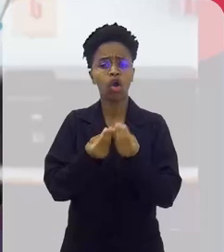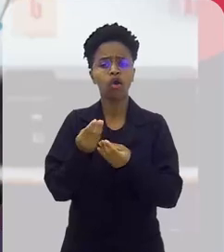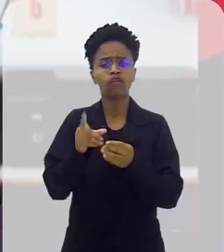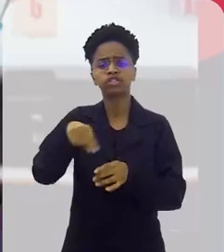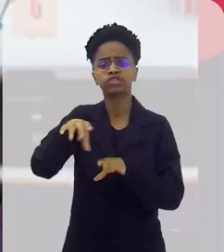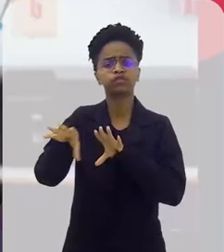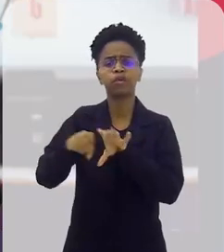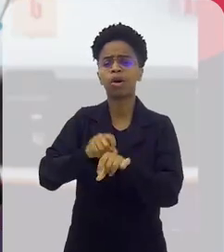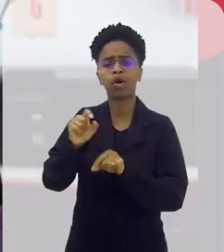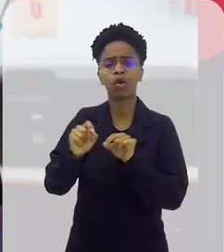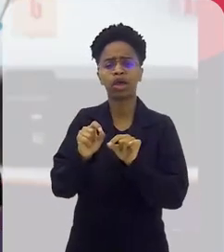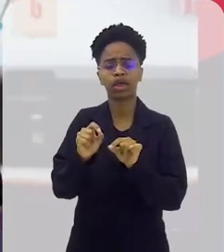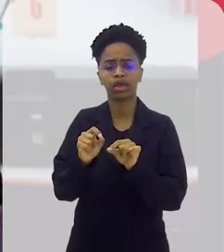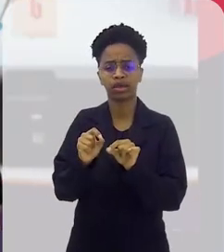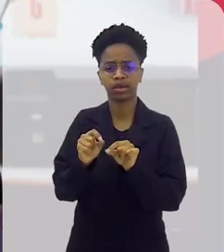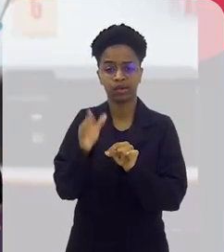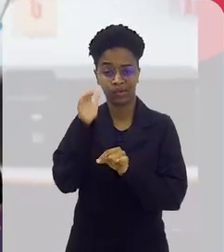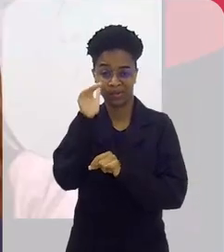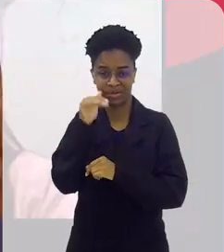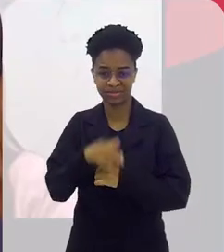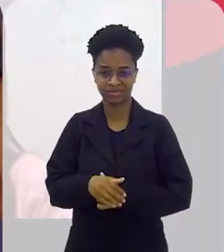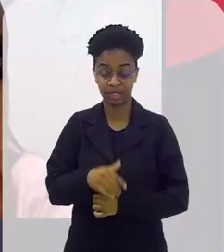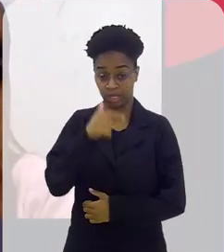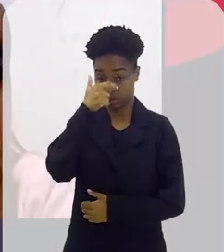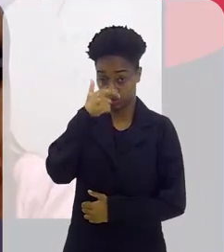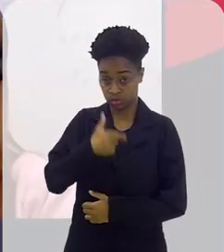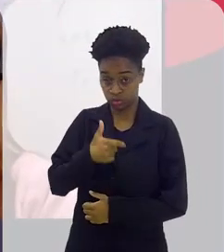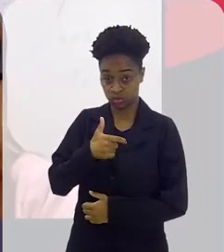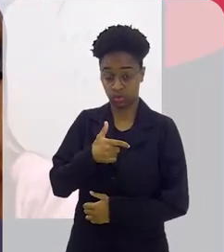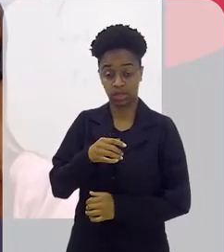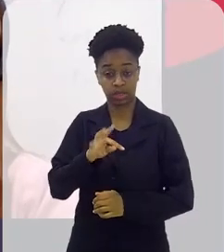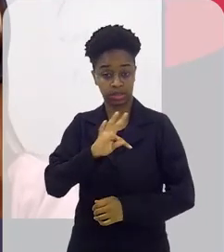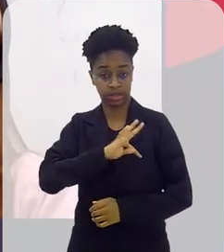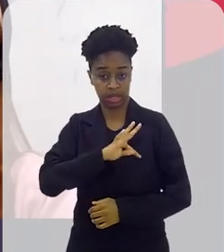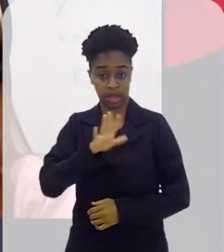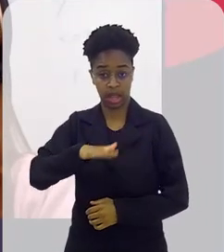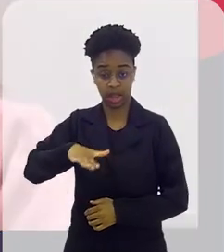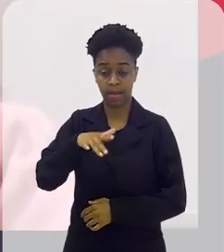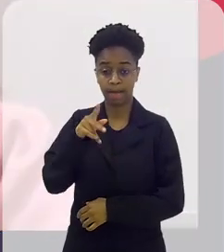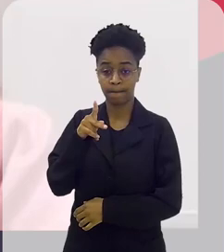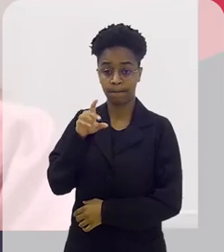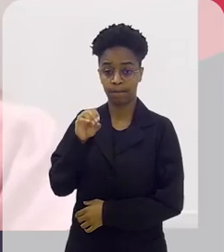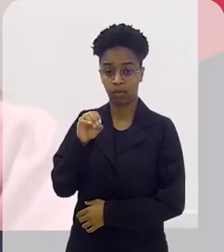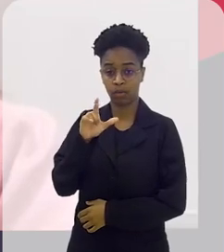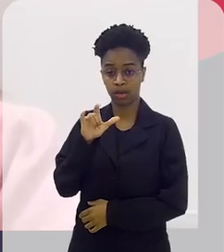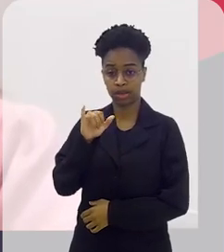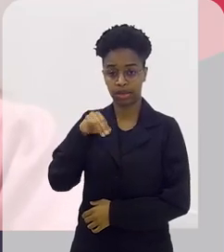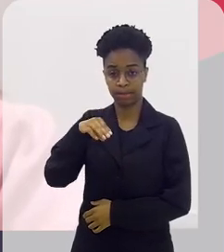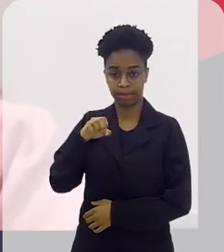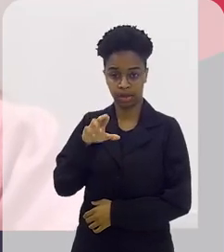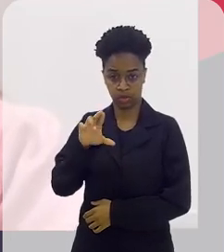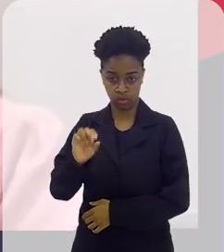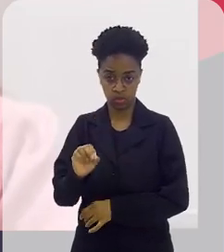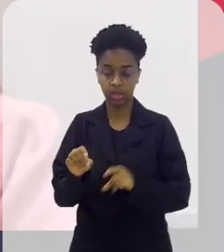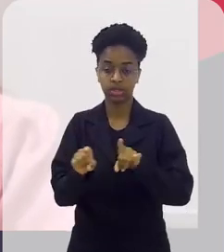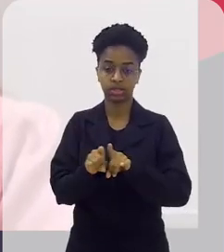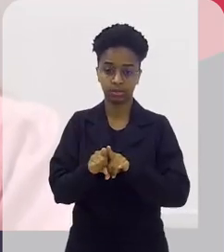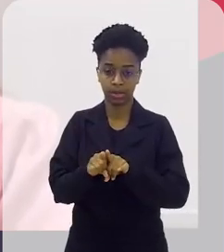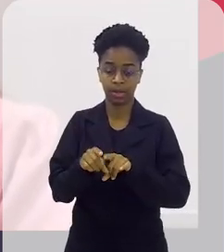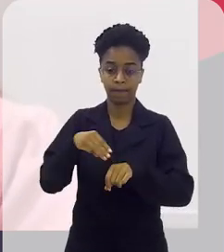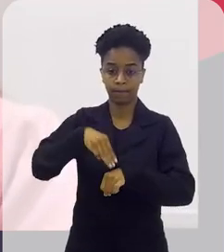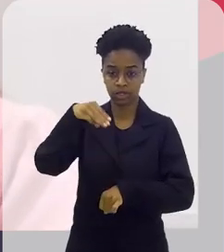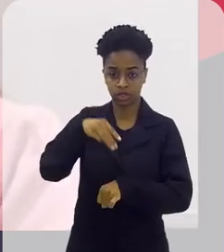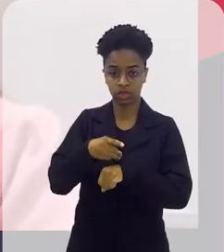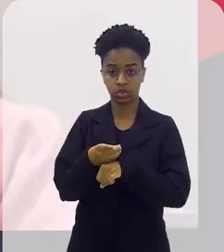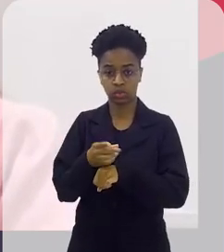é a formação de vocês? Só de curiosidade. Bom, eu sou tecnóloga em polímero. A graduação é tecnologia em polímero. Eu